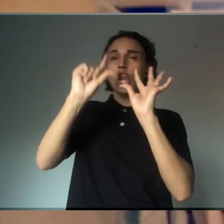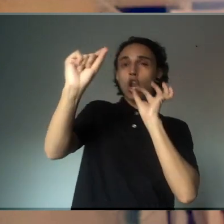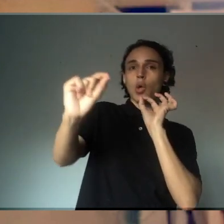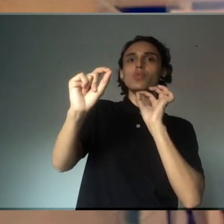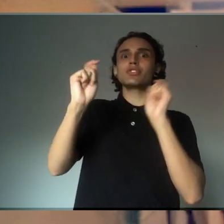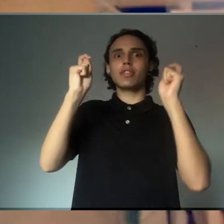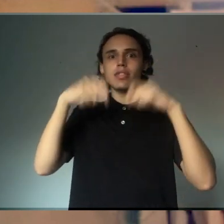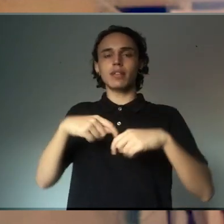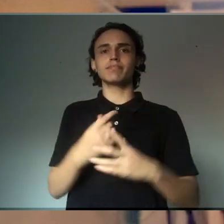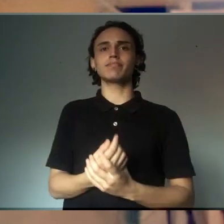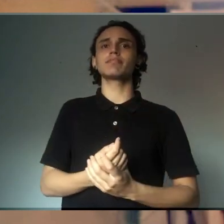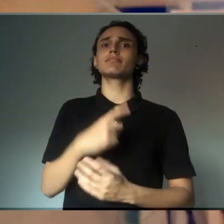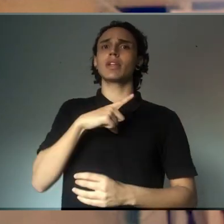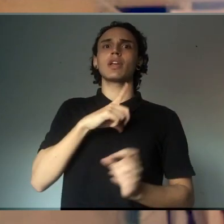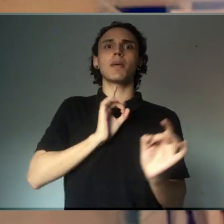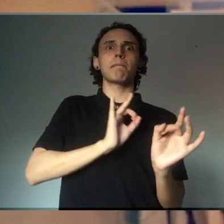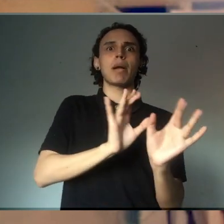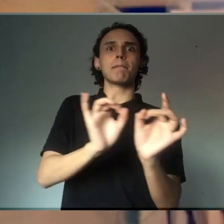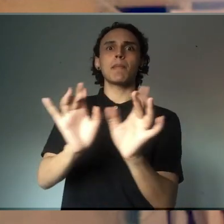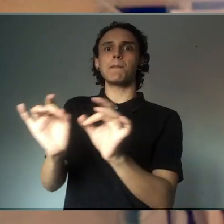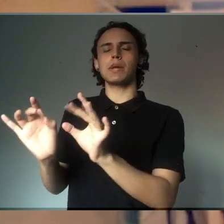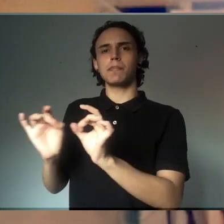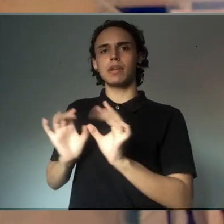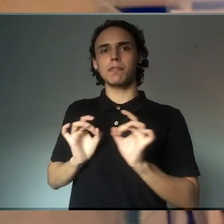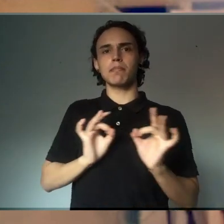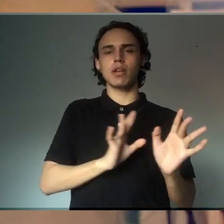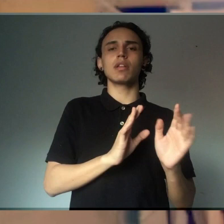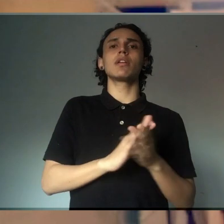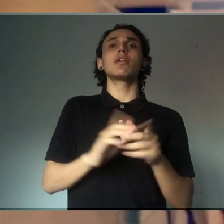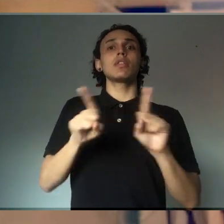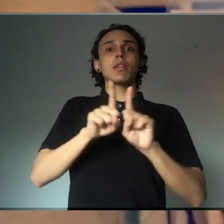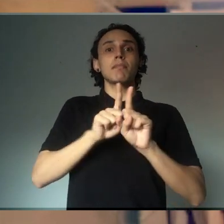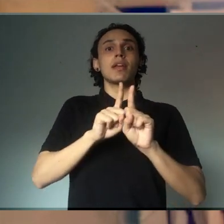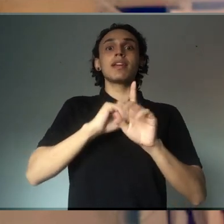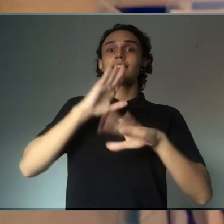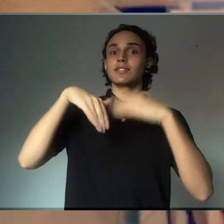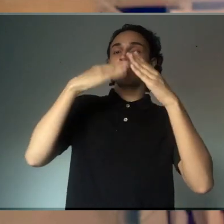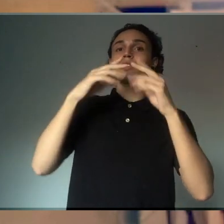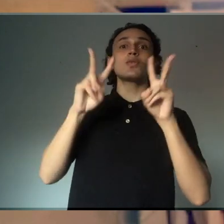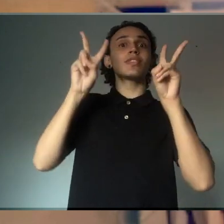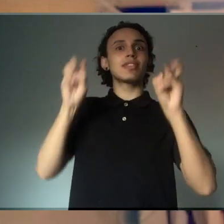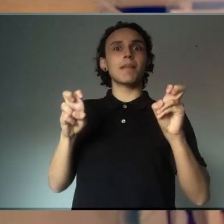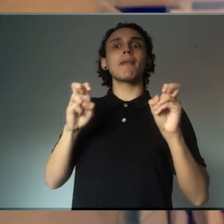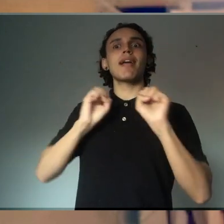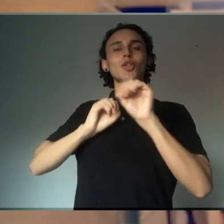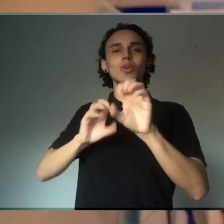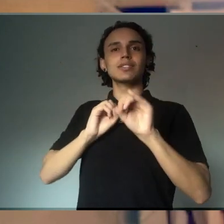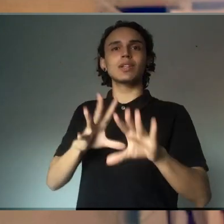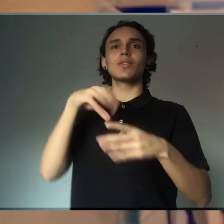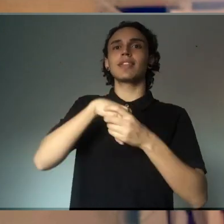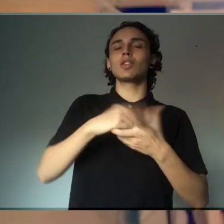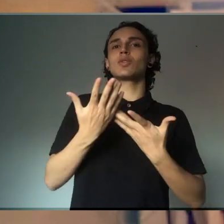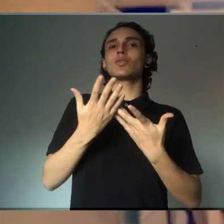ele foi tanto comercializado como ele também foi desenvolvido como material educativo em projetos de ensino